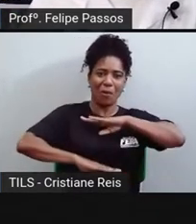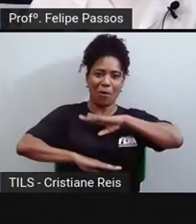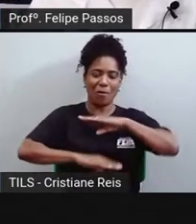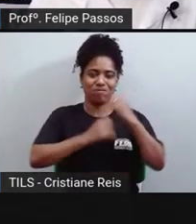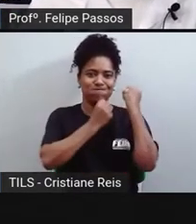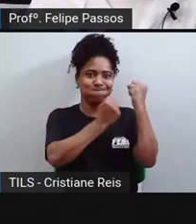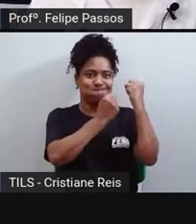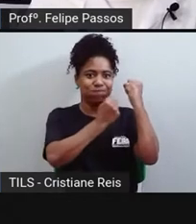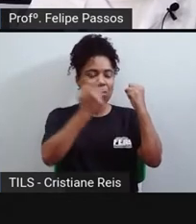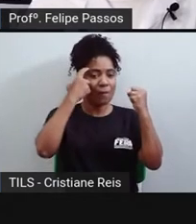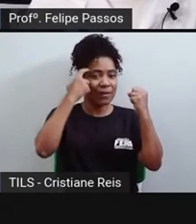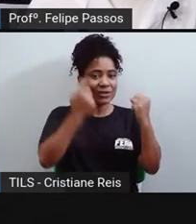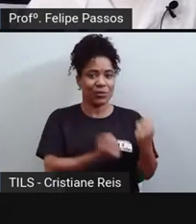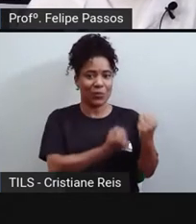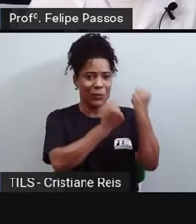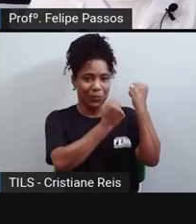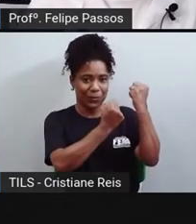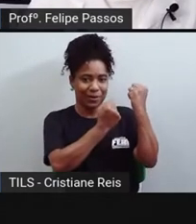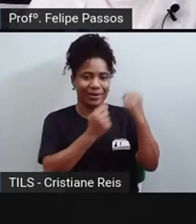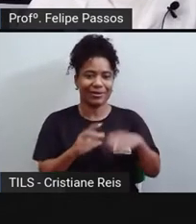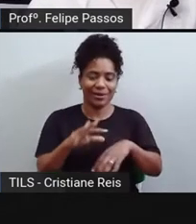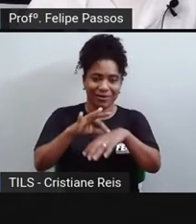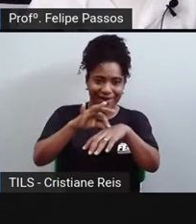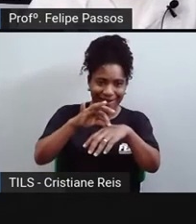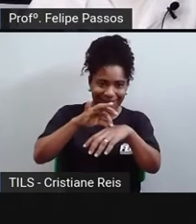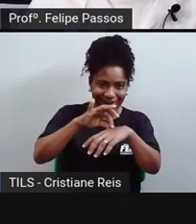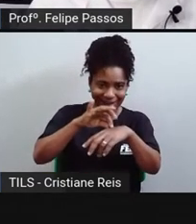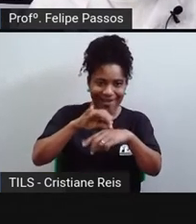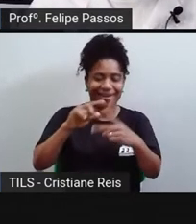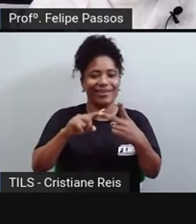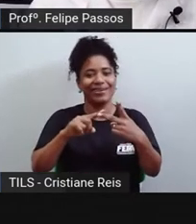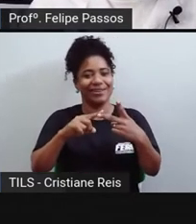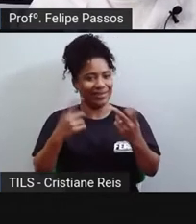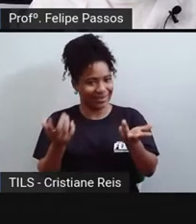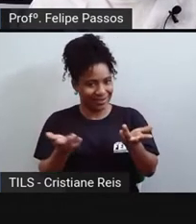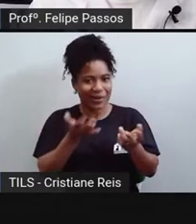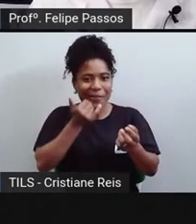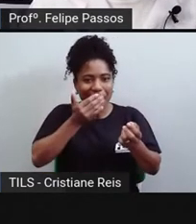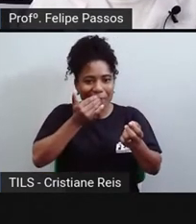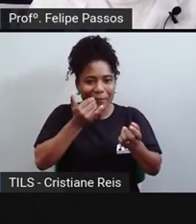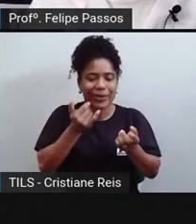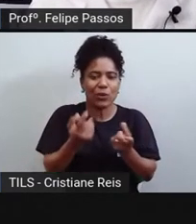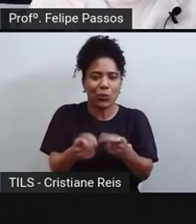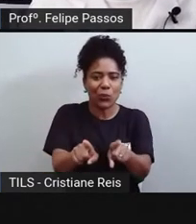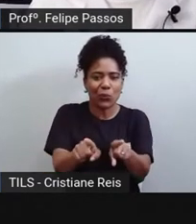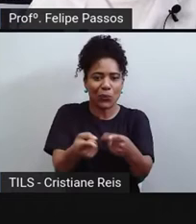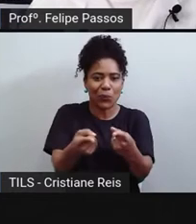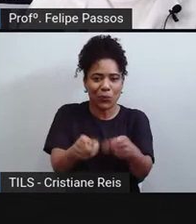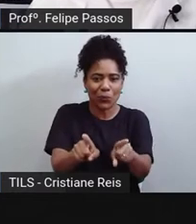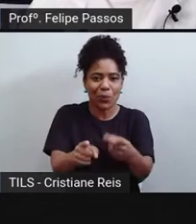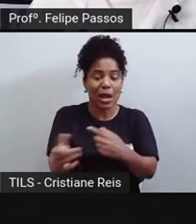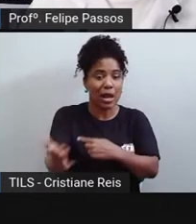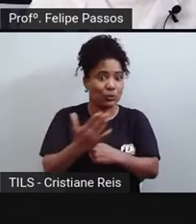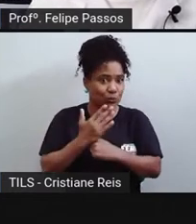o alimento, assar uma carne, facilita a digestão, diminui a chance de doenças por infecção